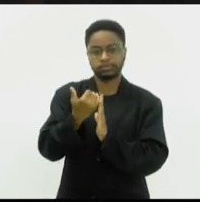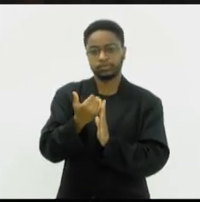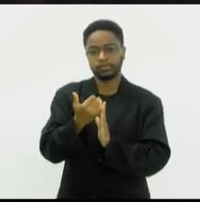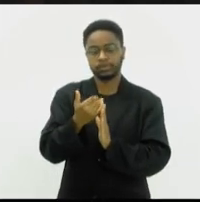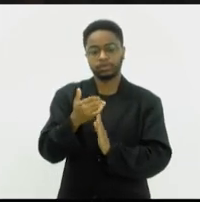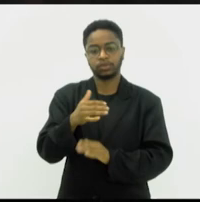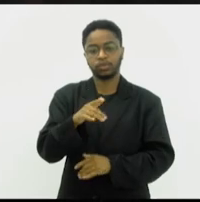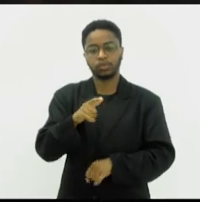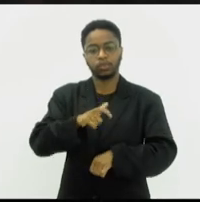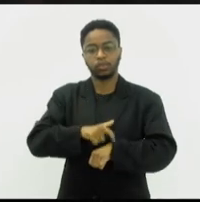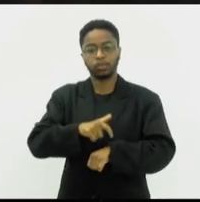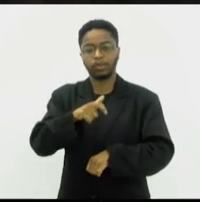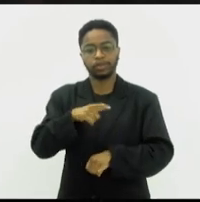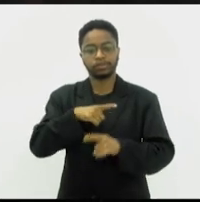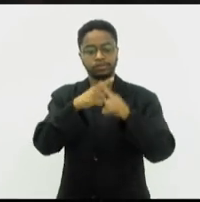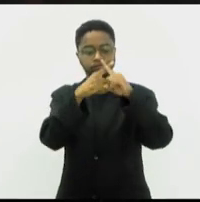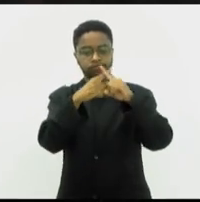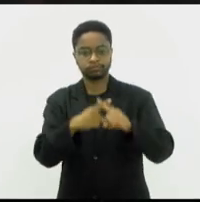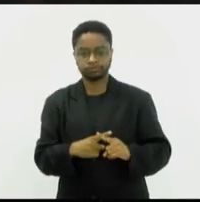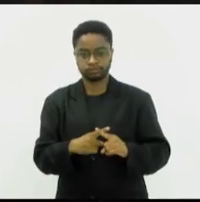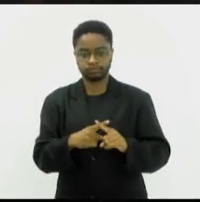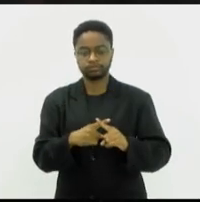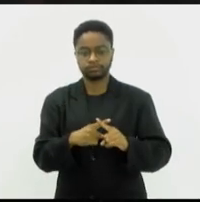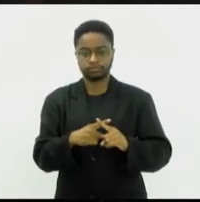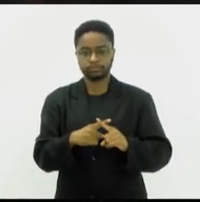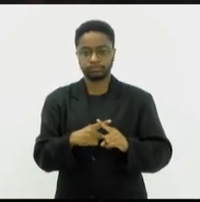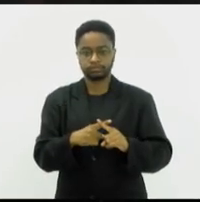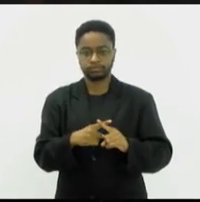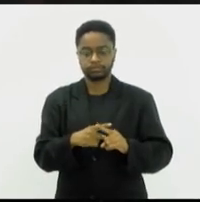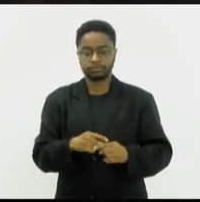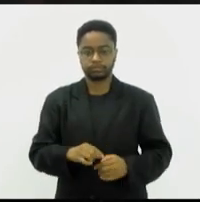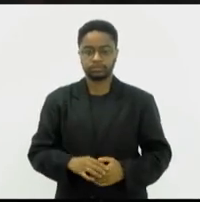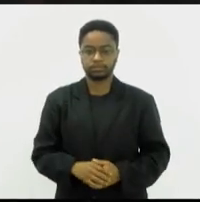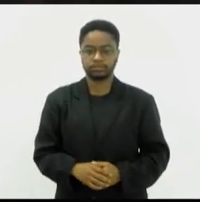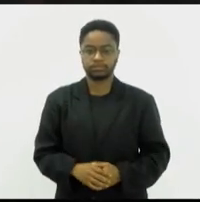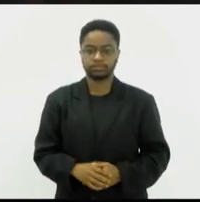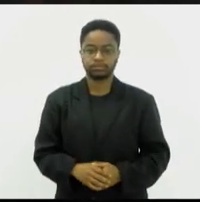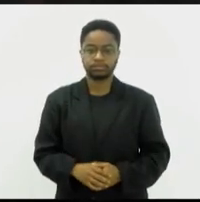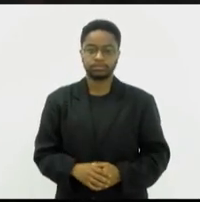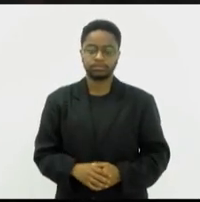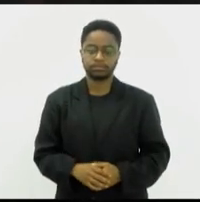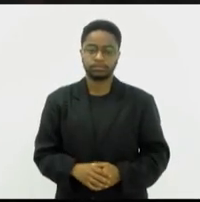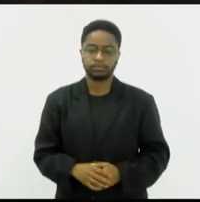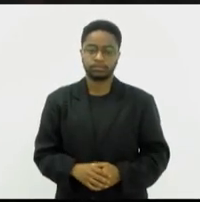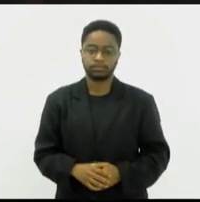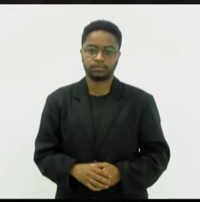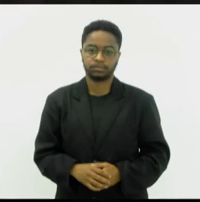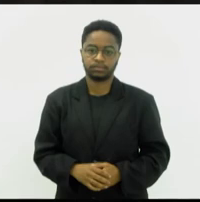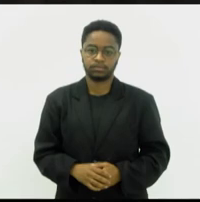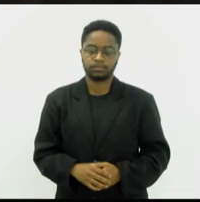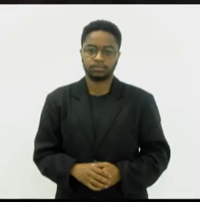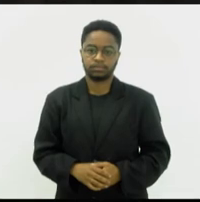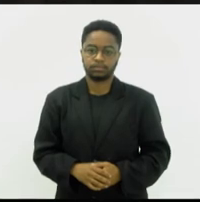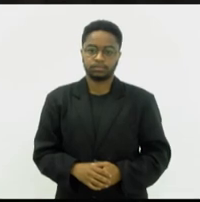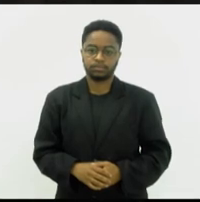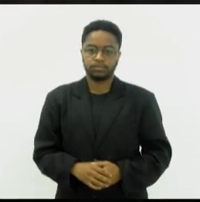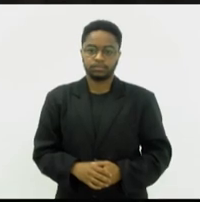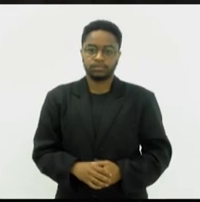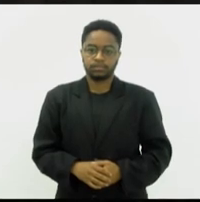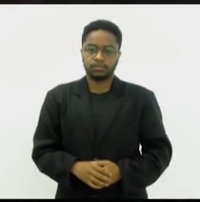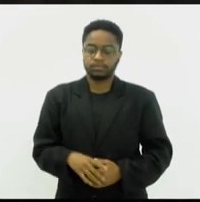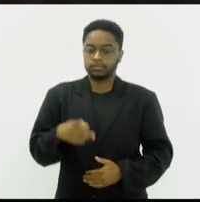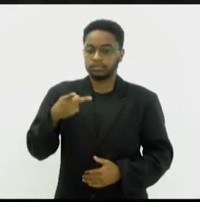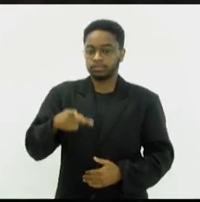competições que o IMPA, que é um instituto do governo